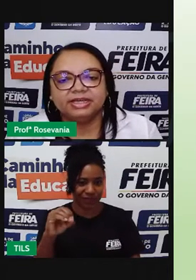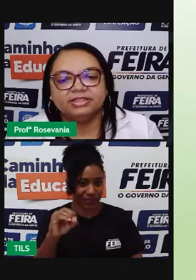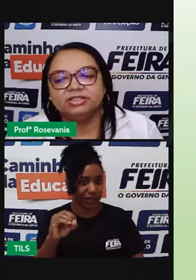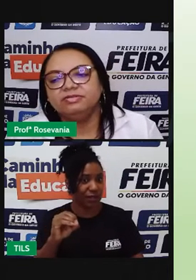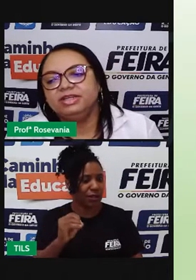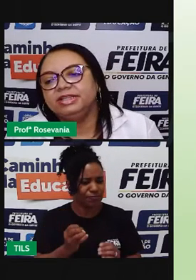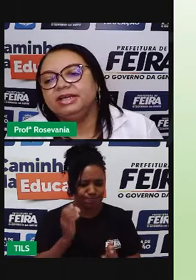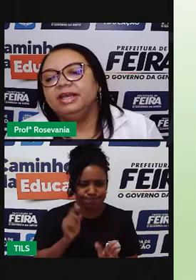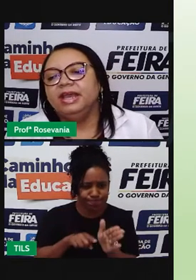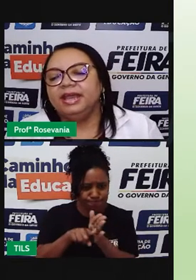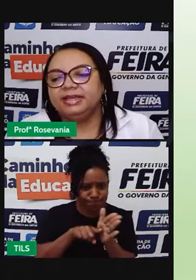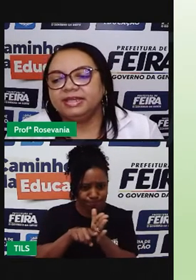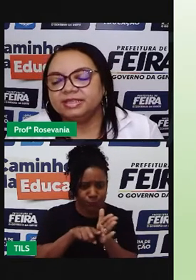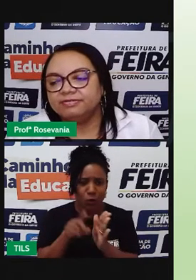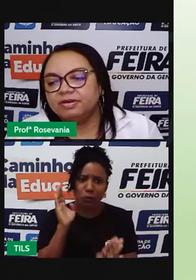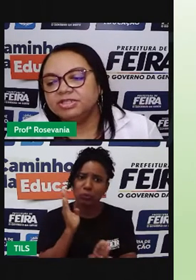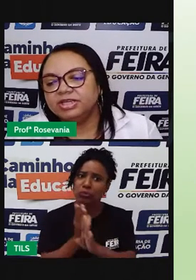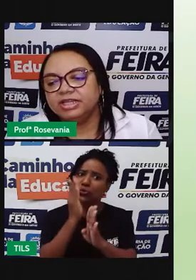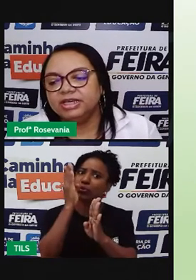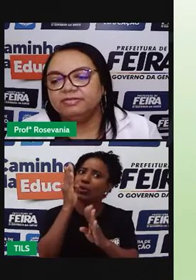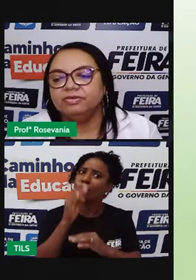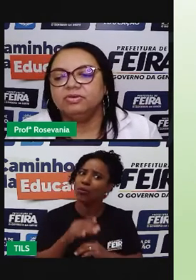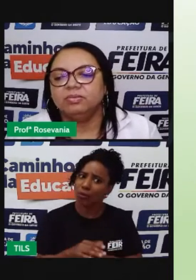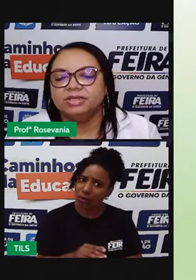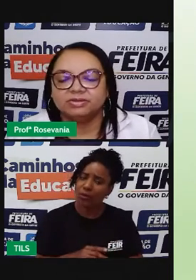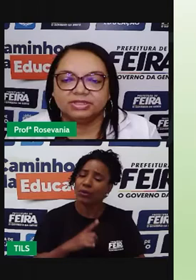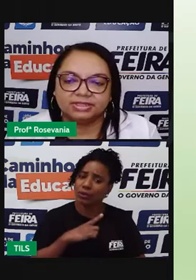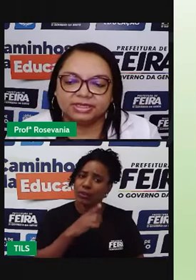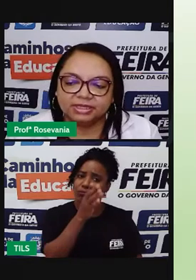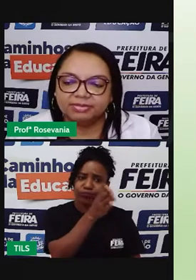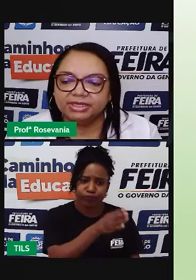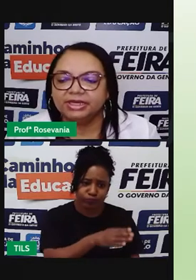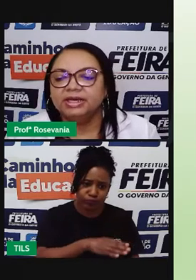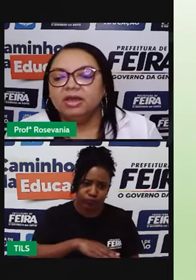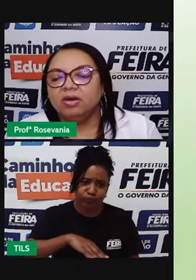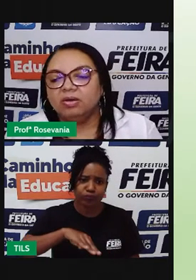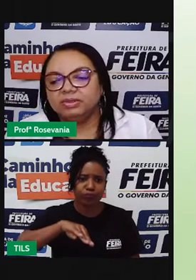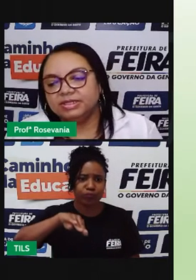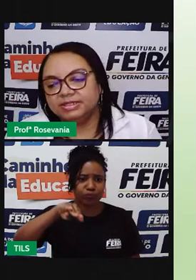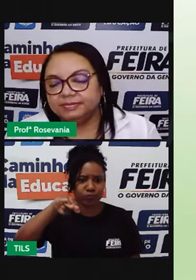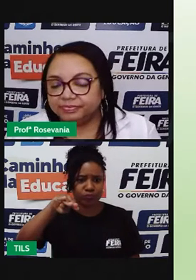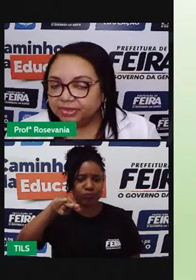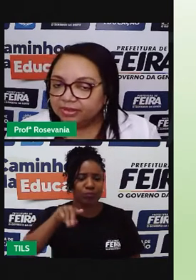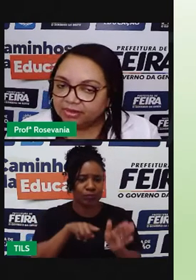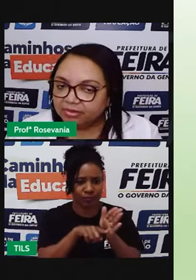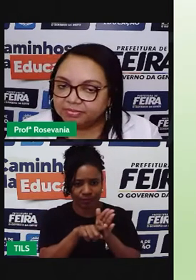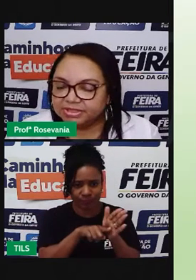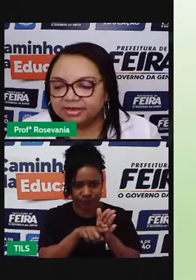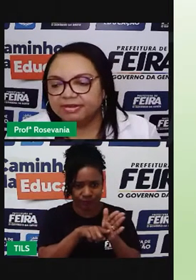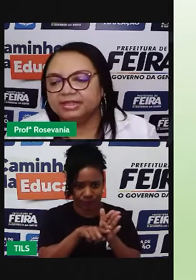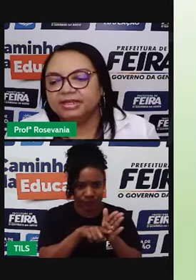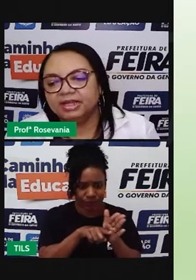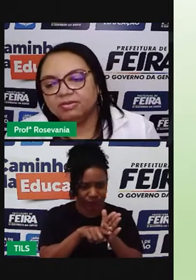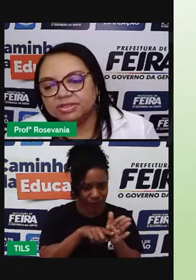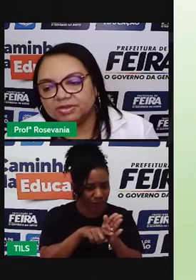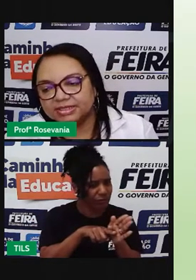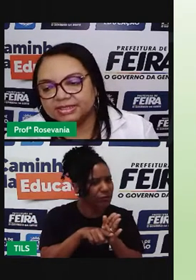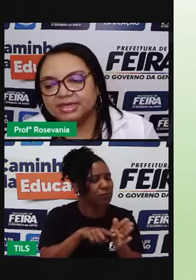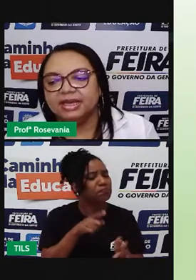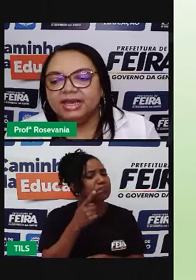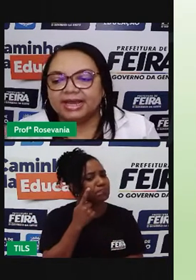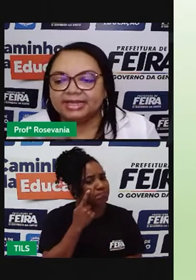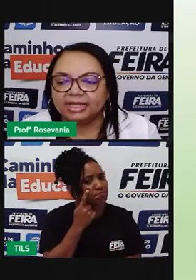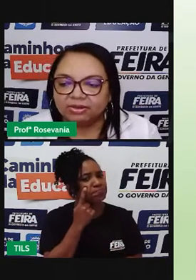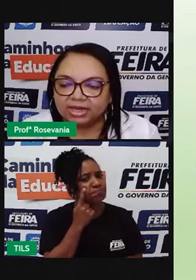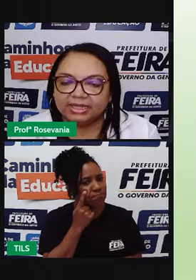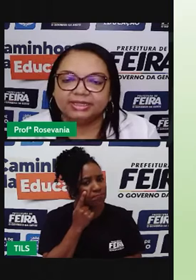partir da década de 90 é que essa forma de relevo começou a ser, também, né, óbvio, quer dizer, não observada, é ela começou a